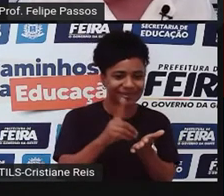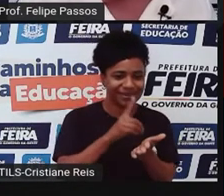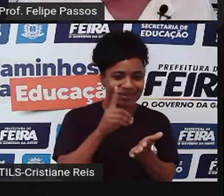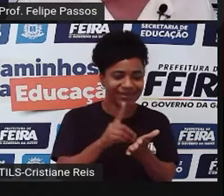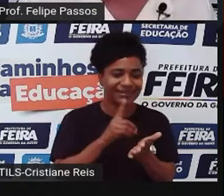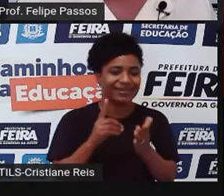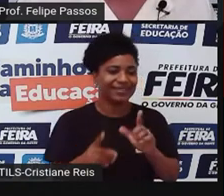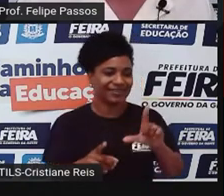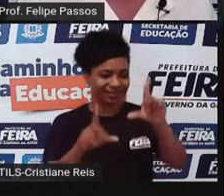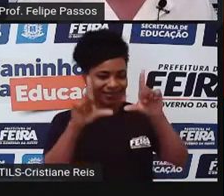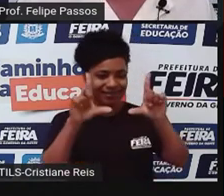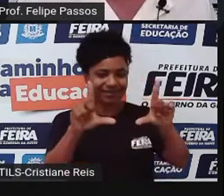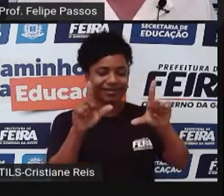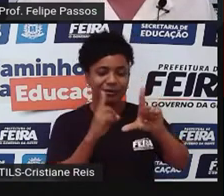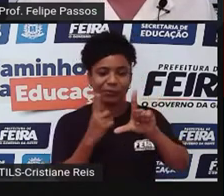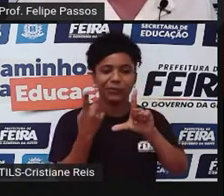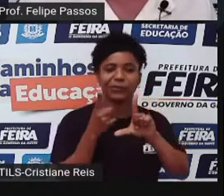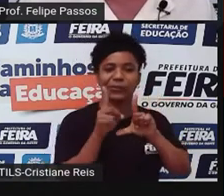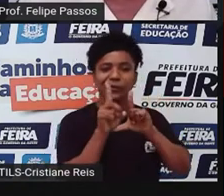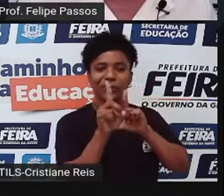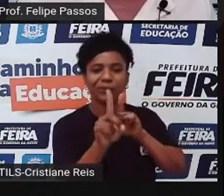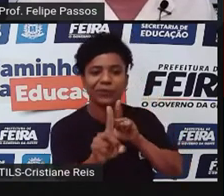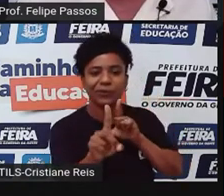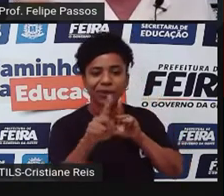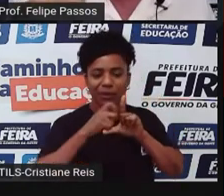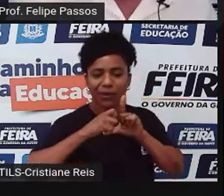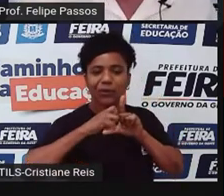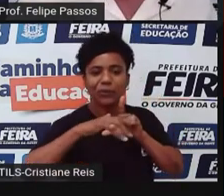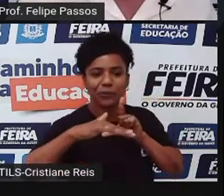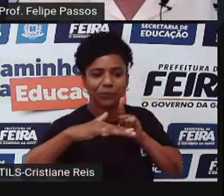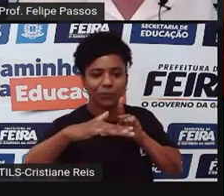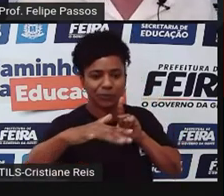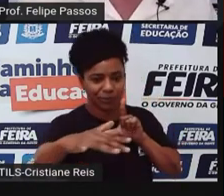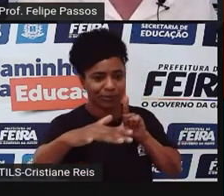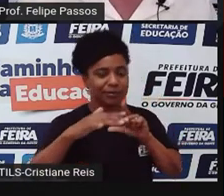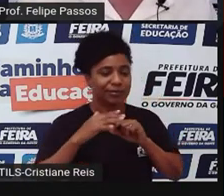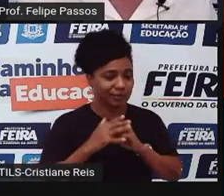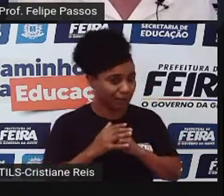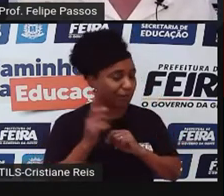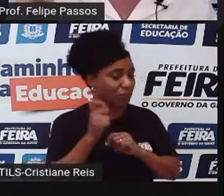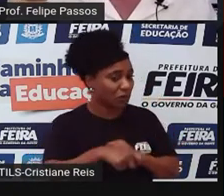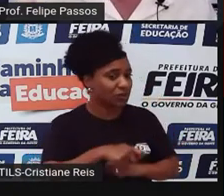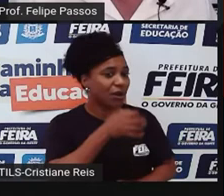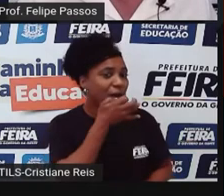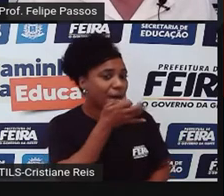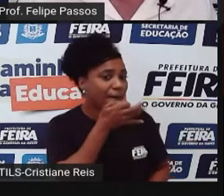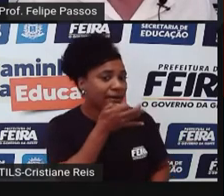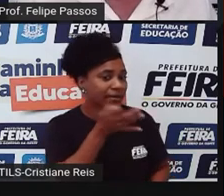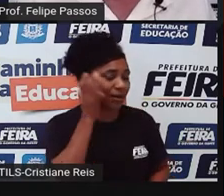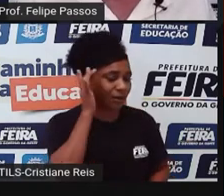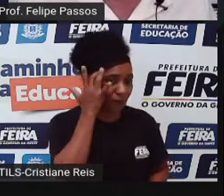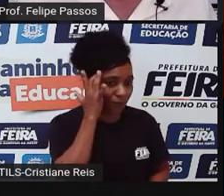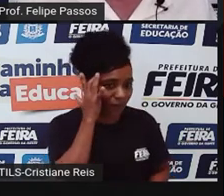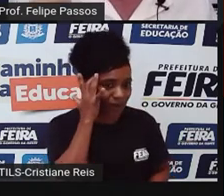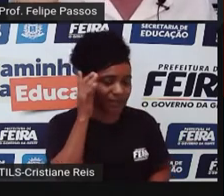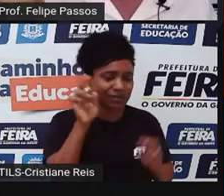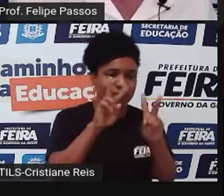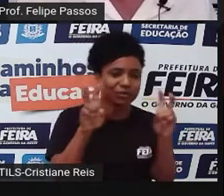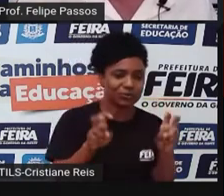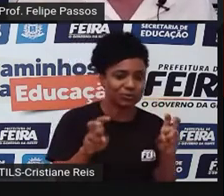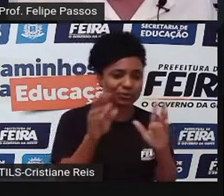opinião de quem está ali observando, que elas reforçam uma opinião, elas falam sobre um conteúdo,